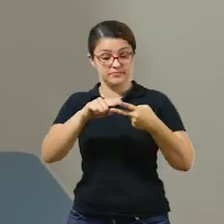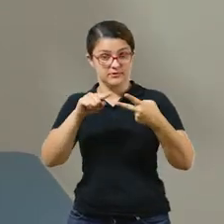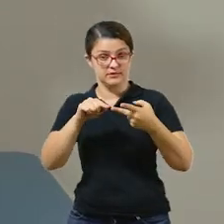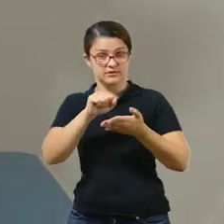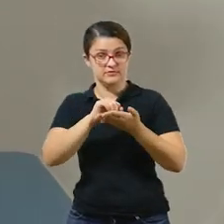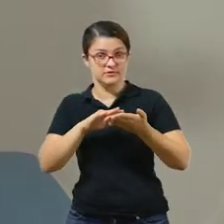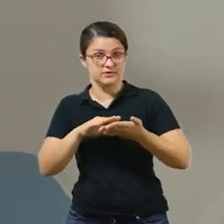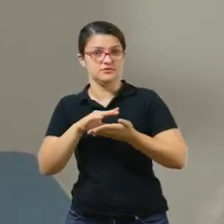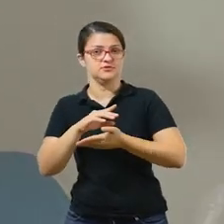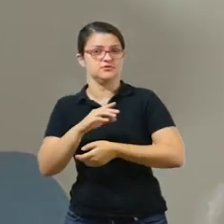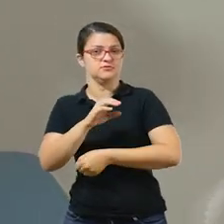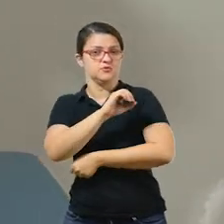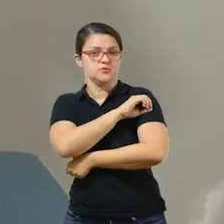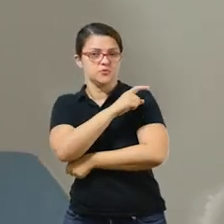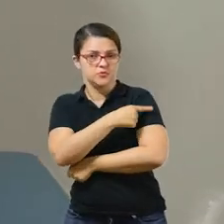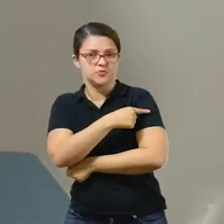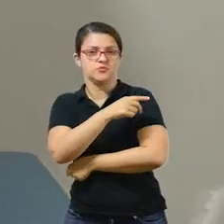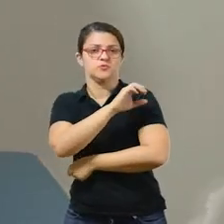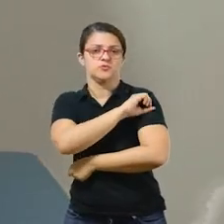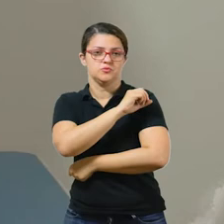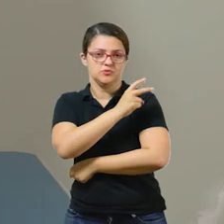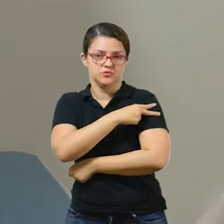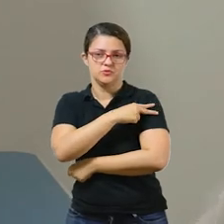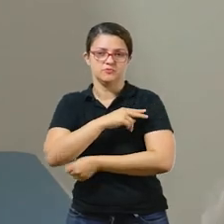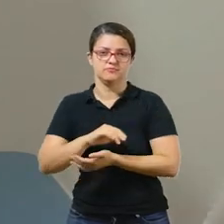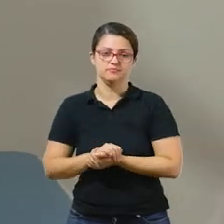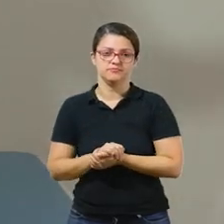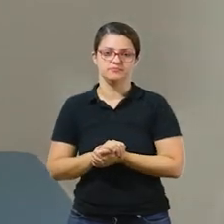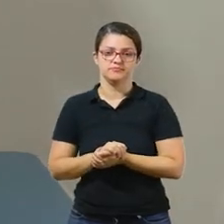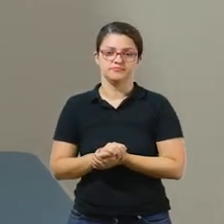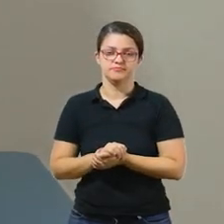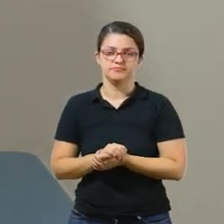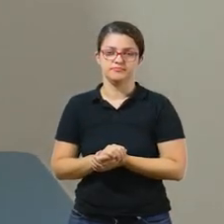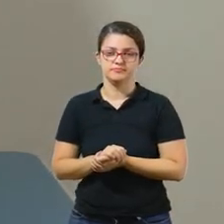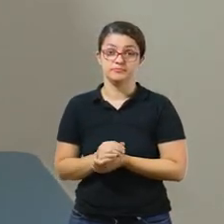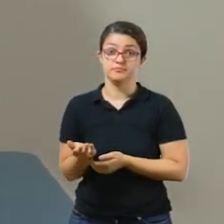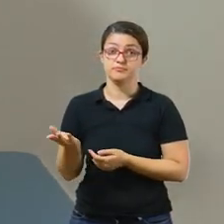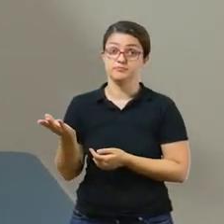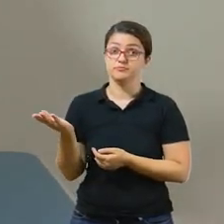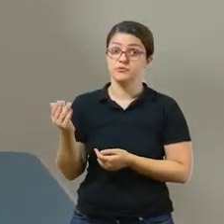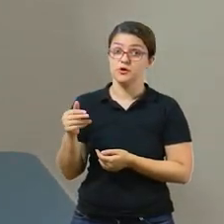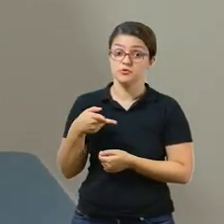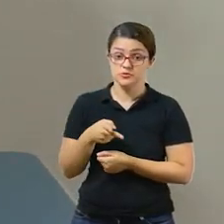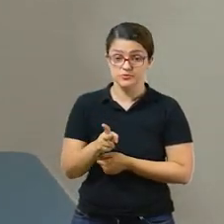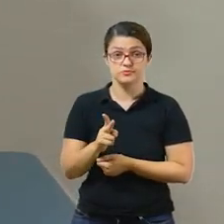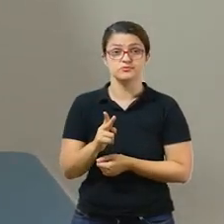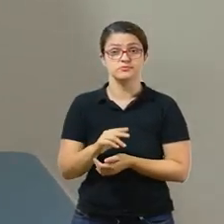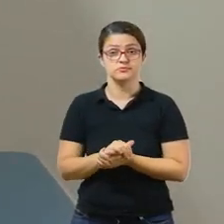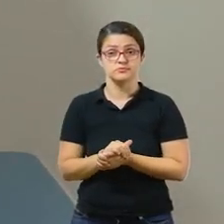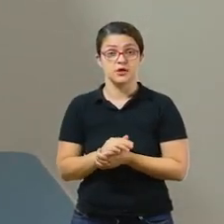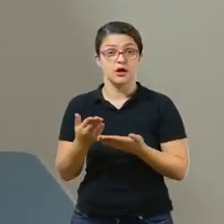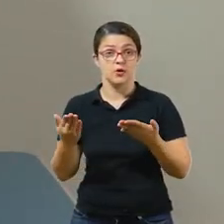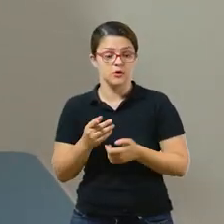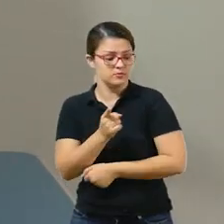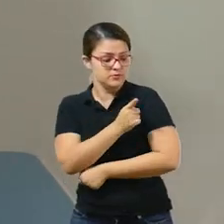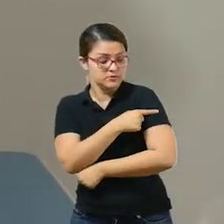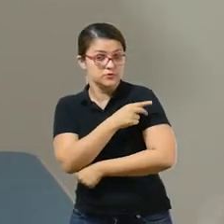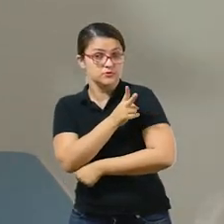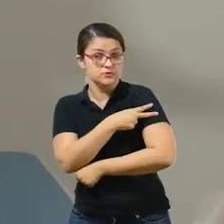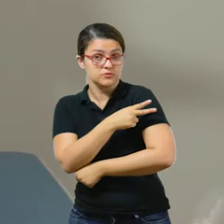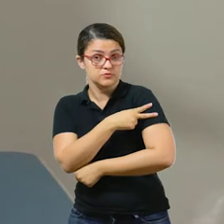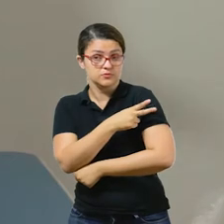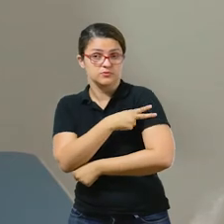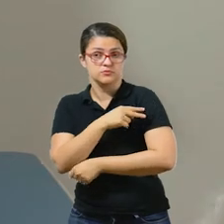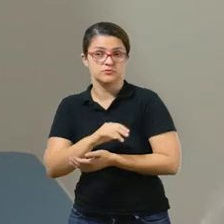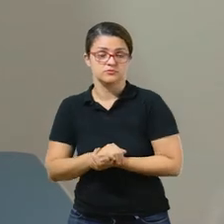atividades para o pré 1 e para o pré 2, ok? Ok? Seguindo, vamos para o primeiro e para o segundo ano,